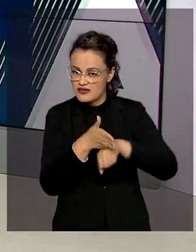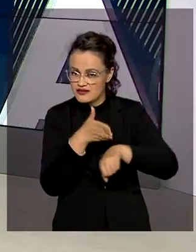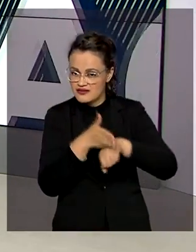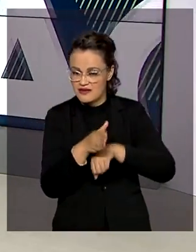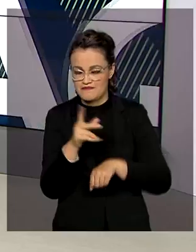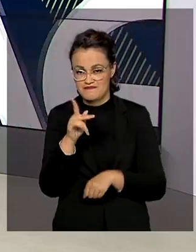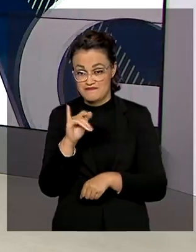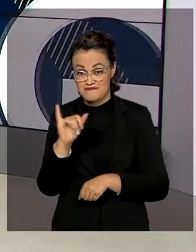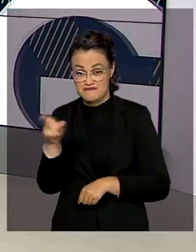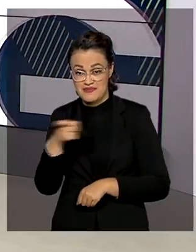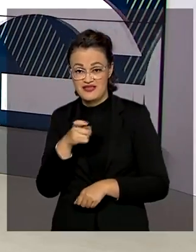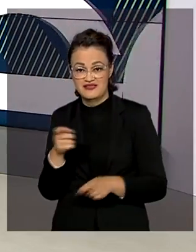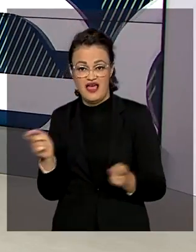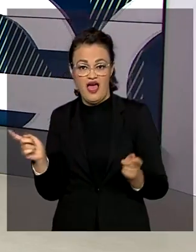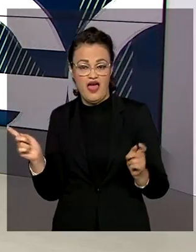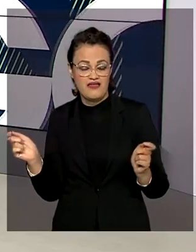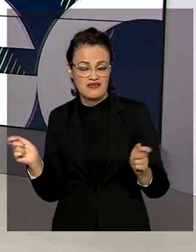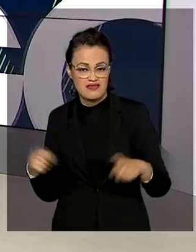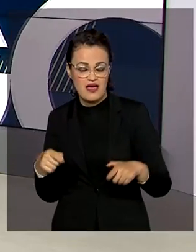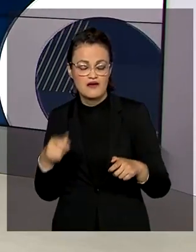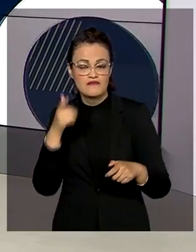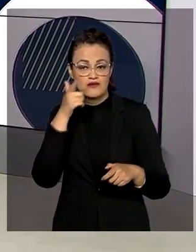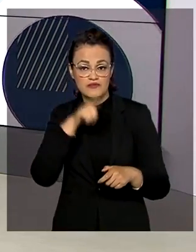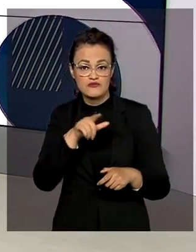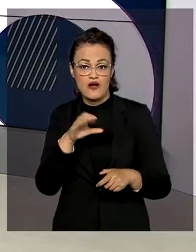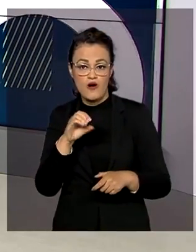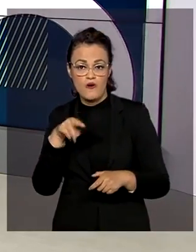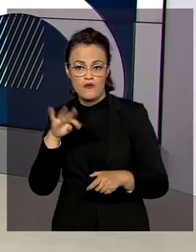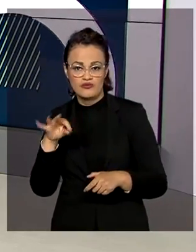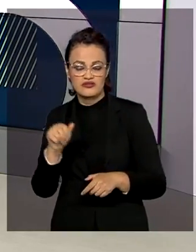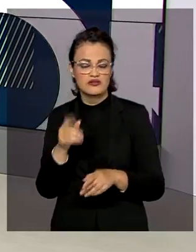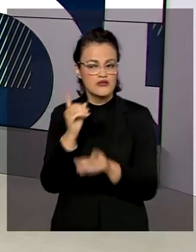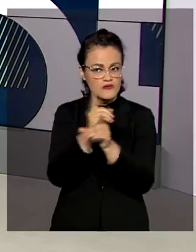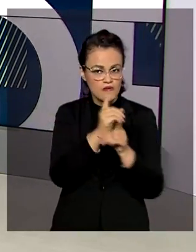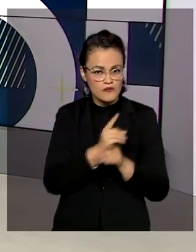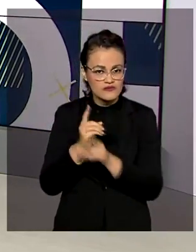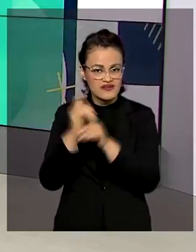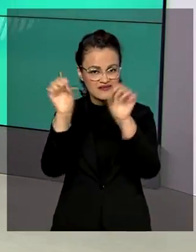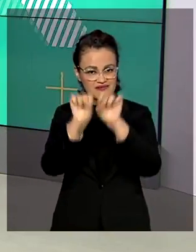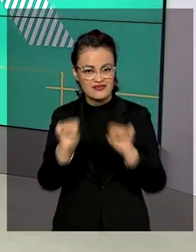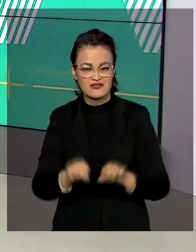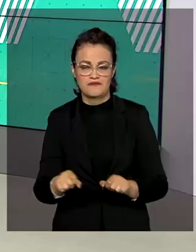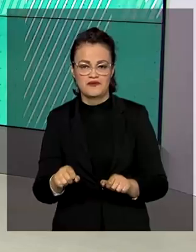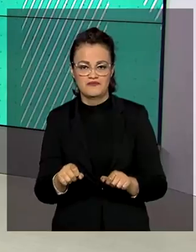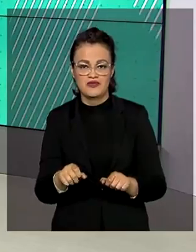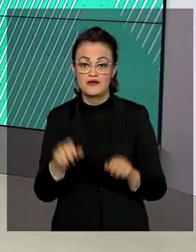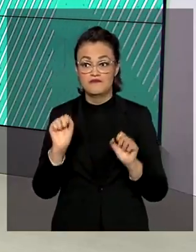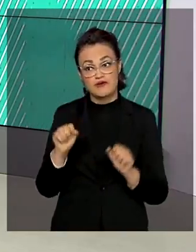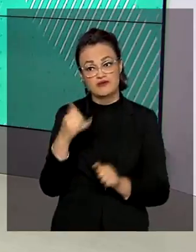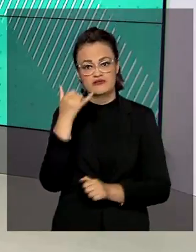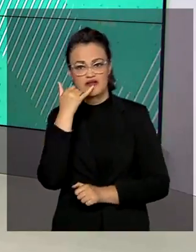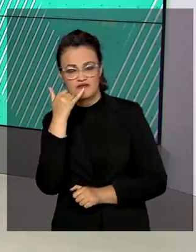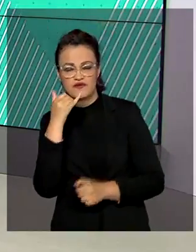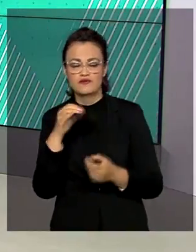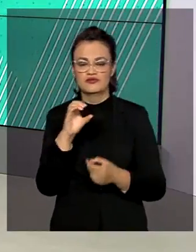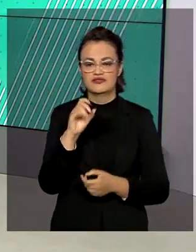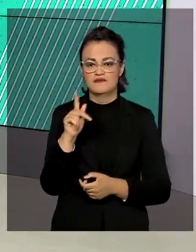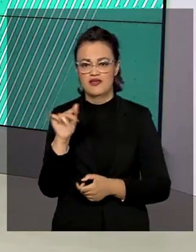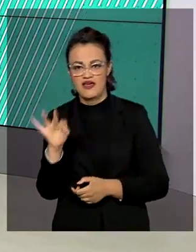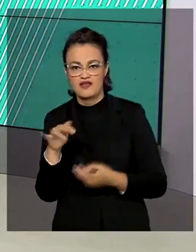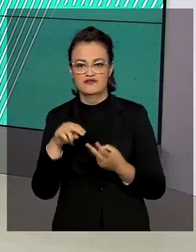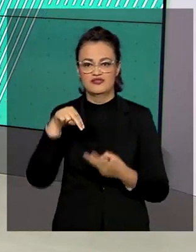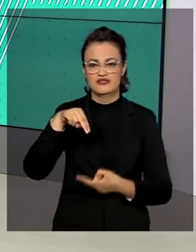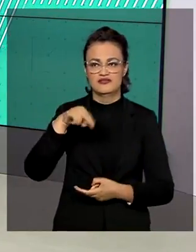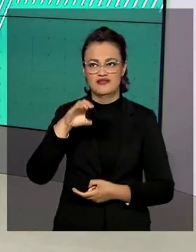PIX é a forma como a conta do usuário será identificada no sistema. Pode ser o telefone celular, CPF,